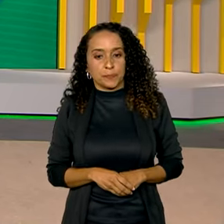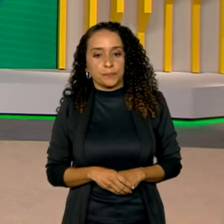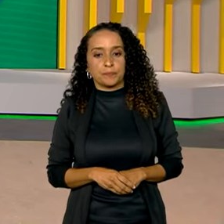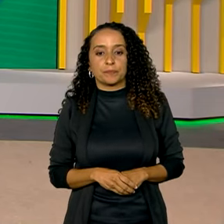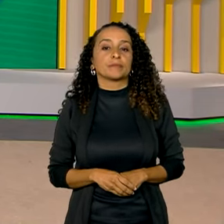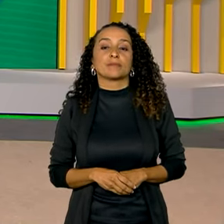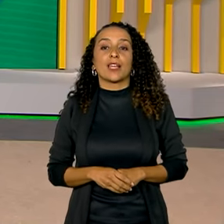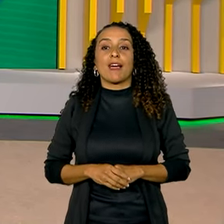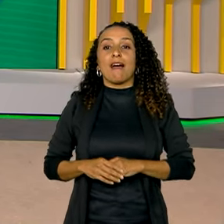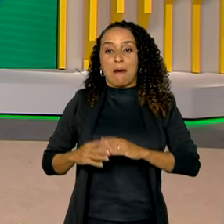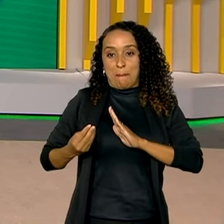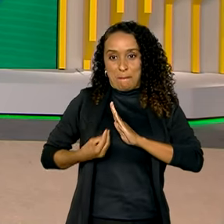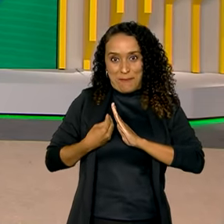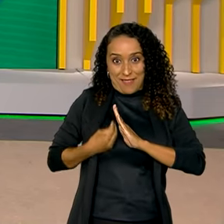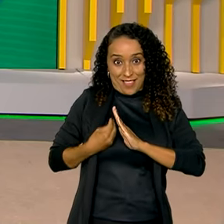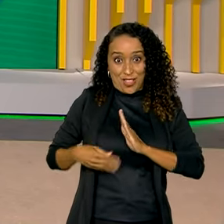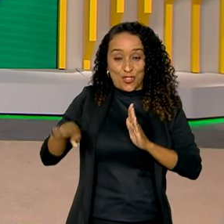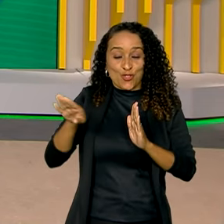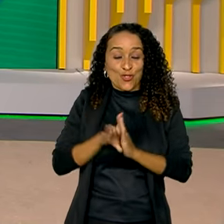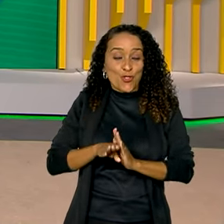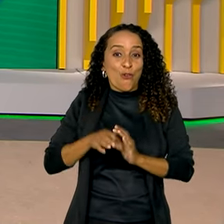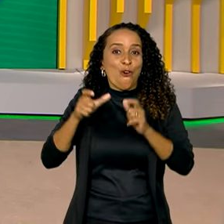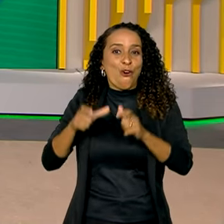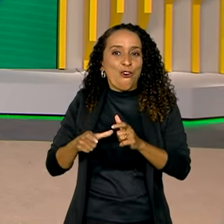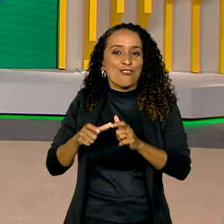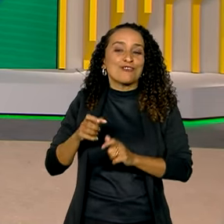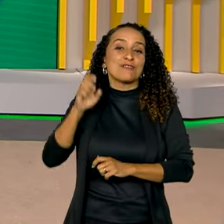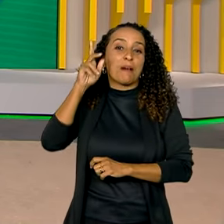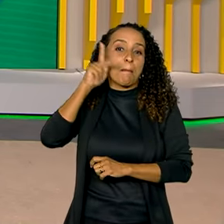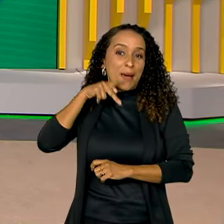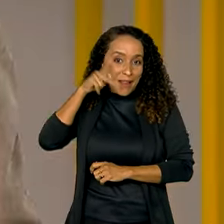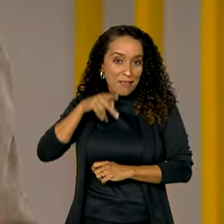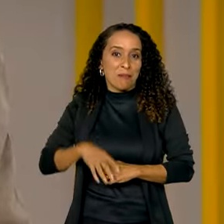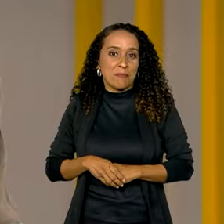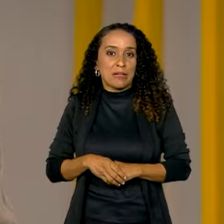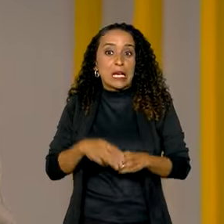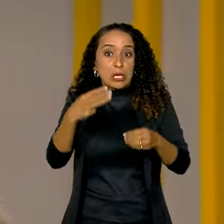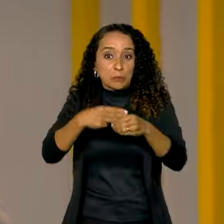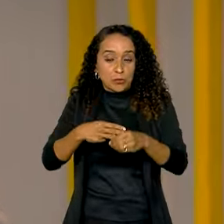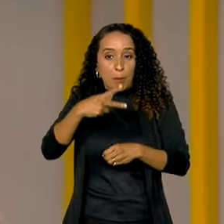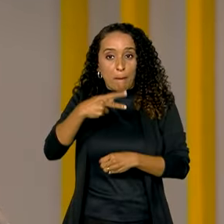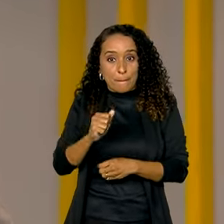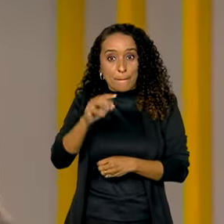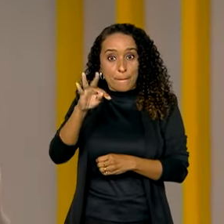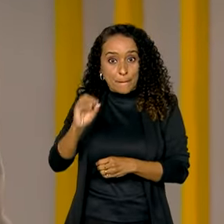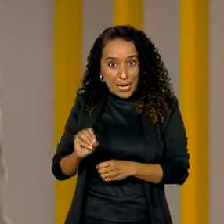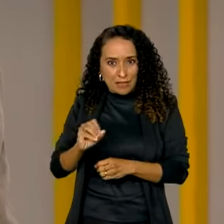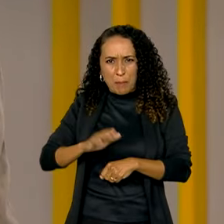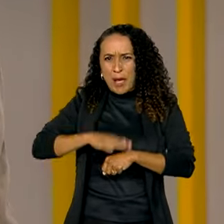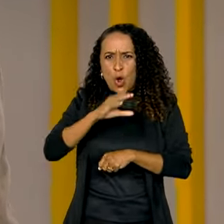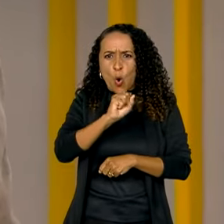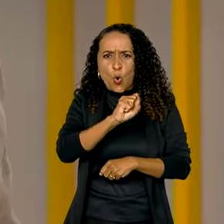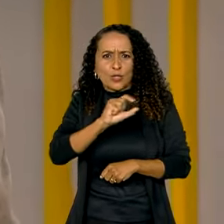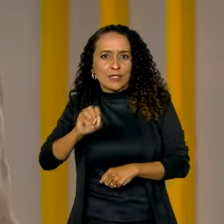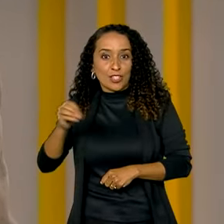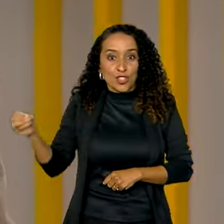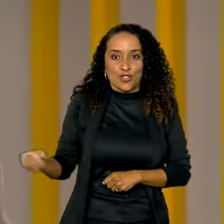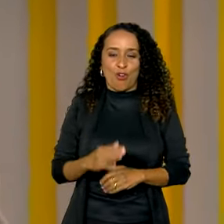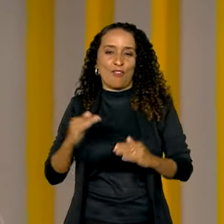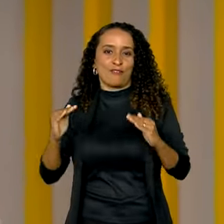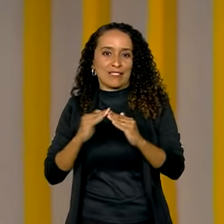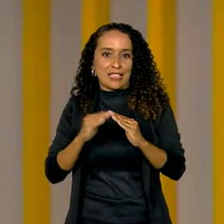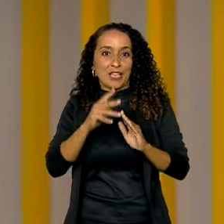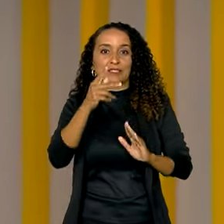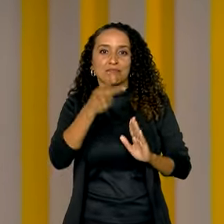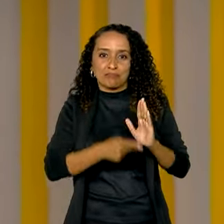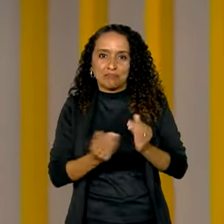O Minha Casa Minha Vida chegou a Paraíba. No município de Patos, mais de 800 novas moradias do